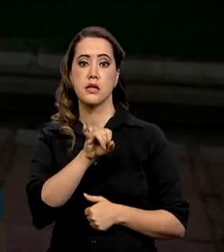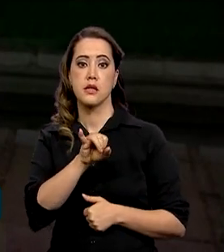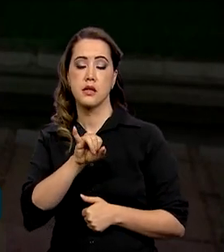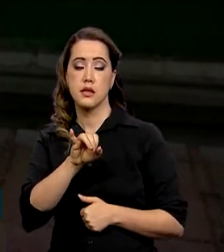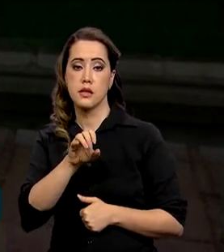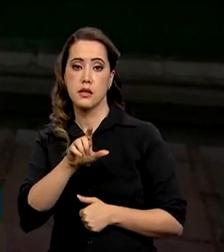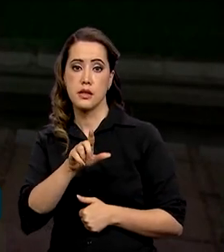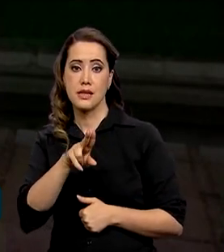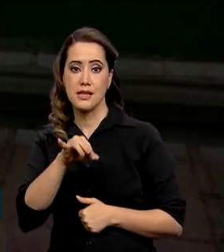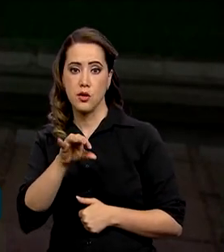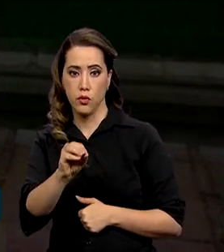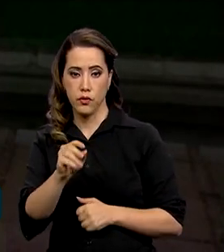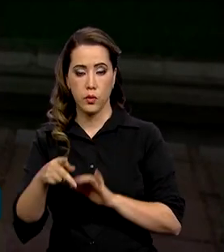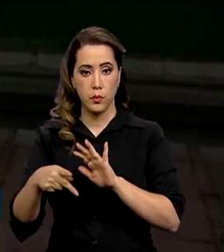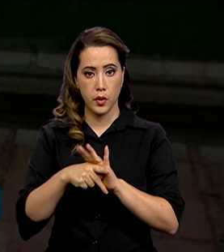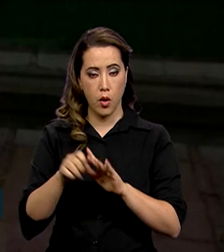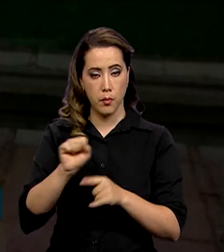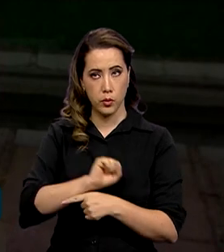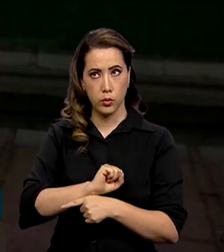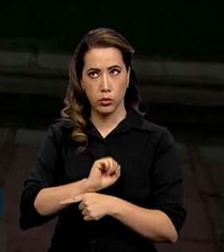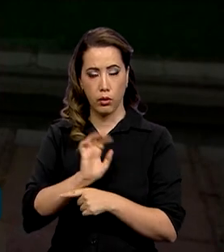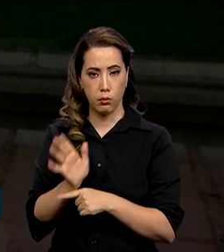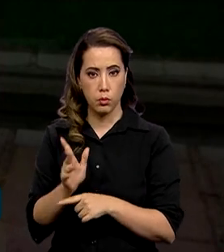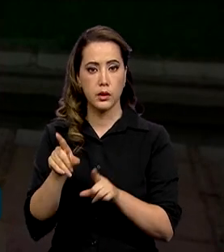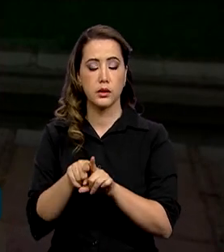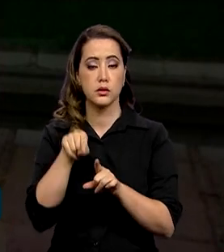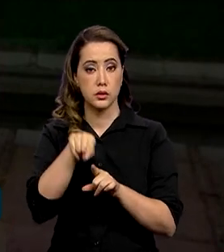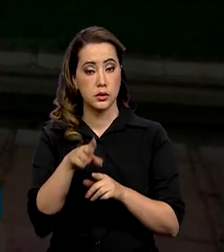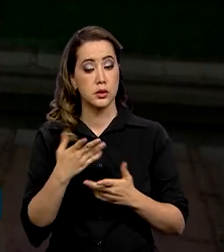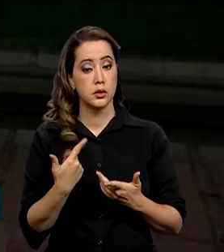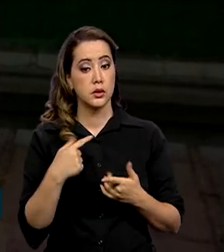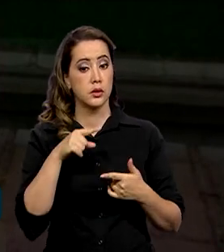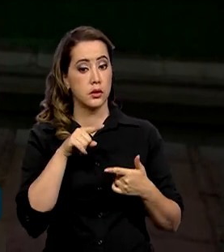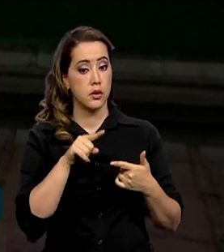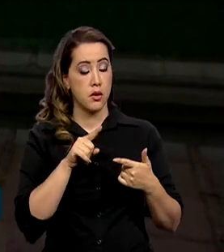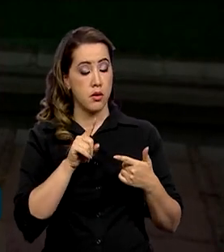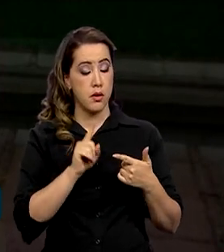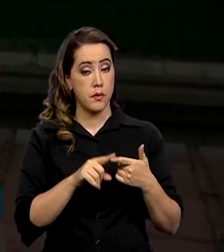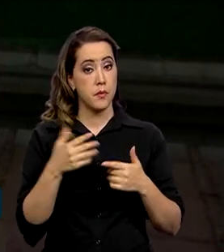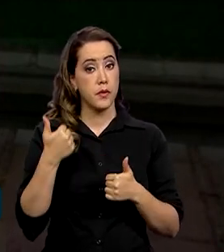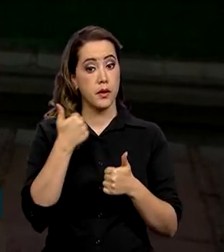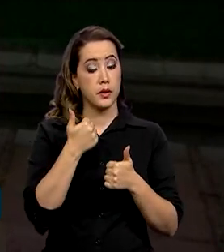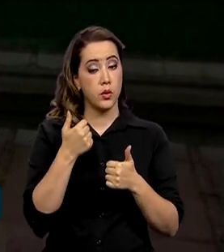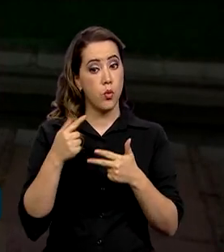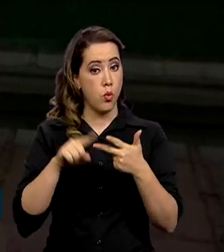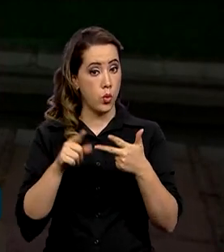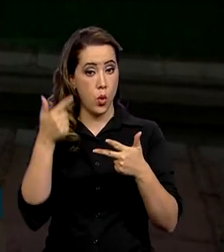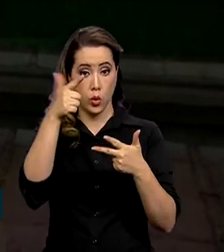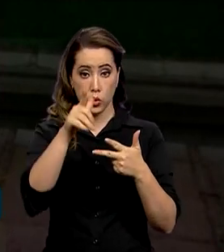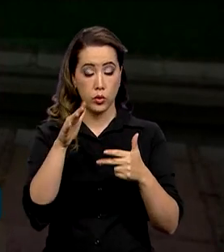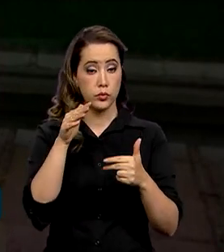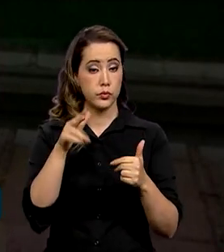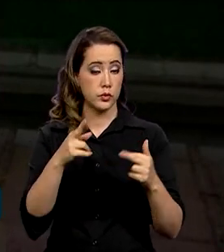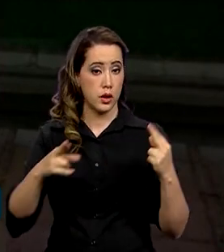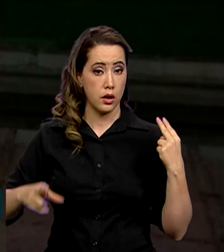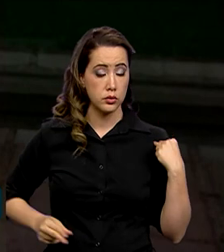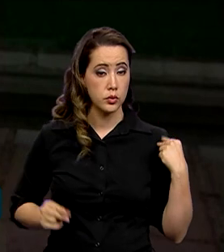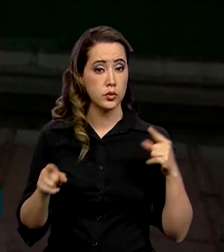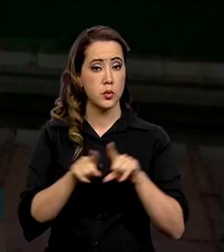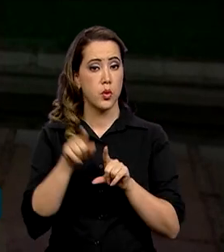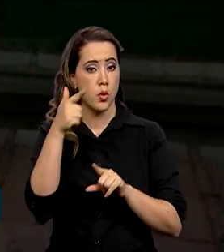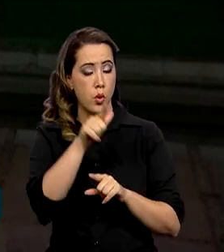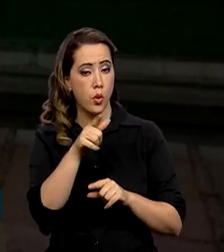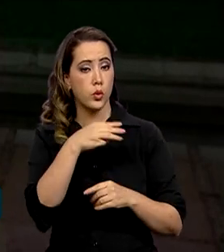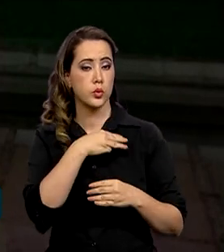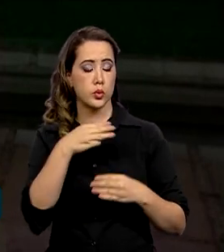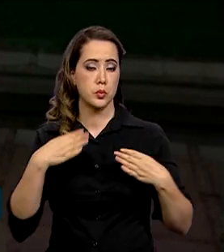ministro Márcio França vai assumir o Ministério das Micro e Pequenas Empresas que vai ser criado. Com as trocas, o governo